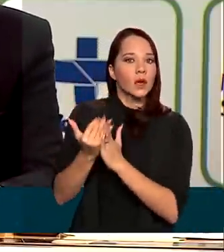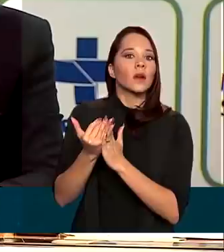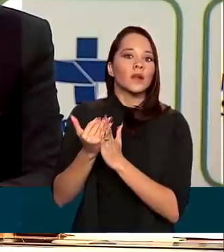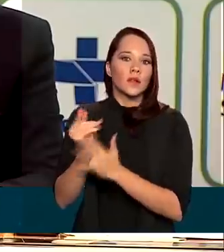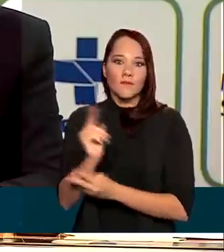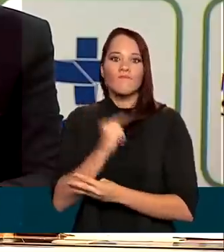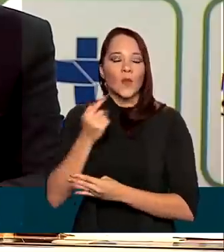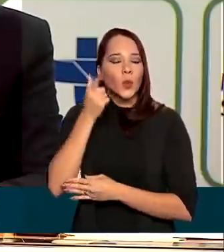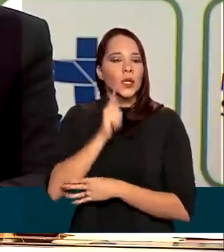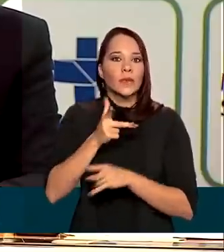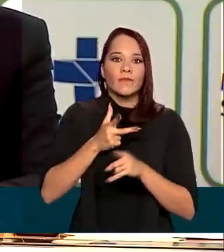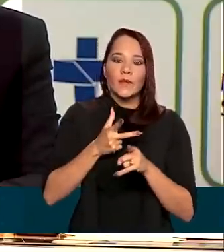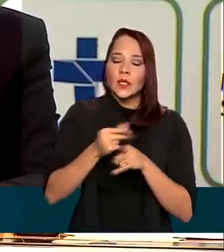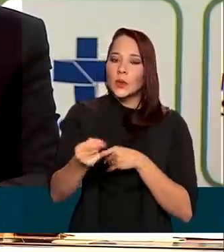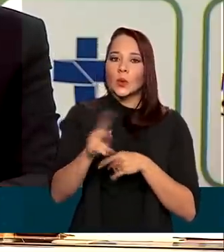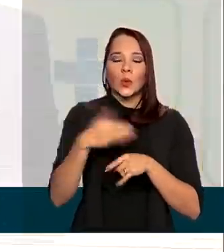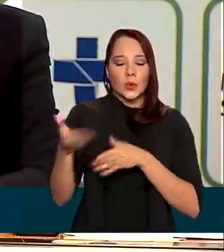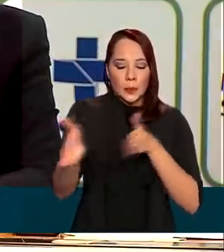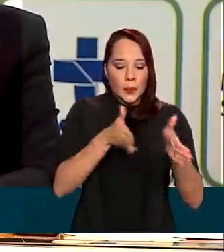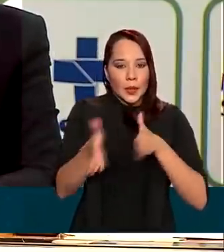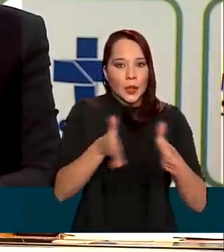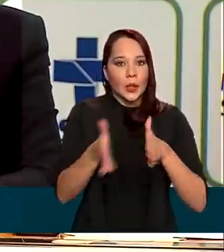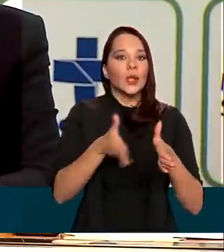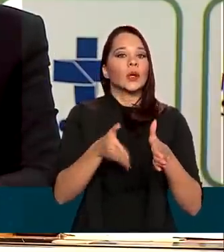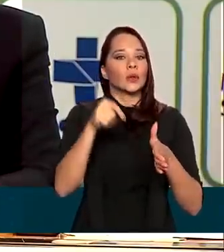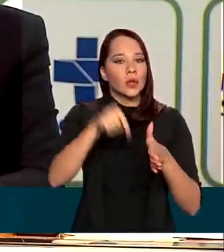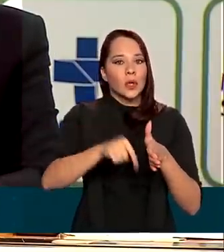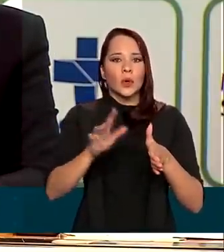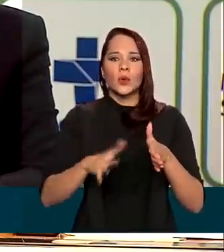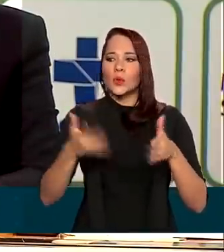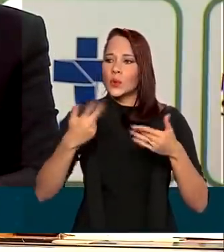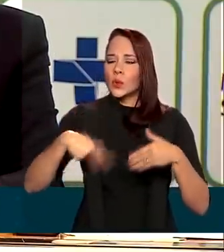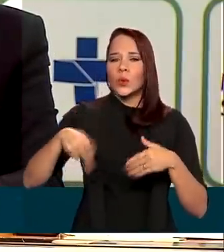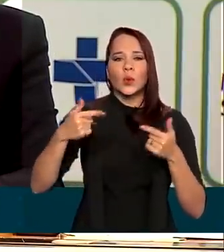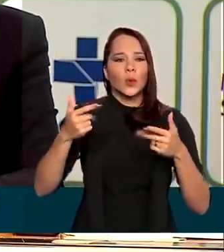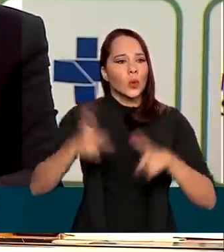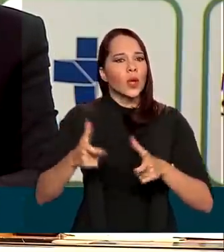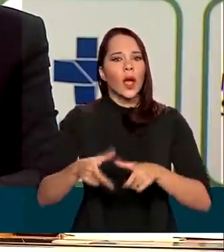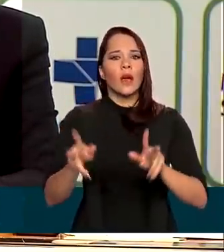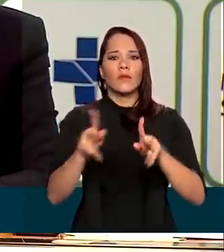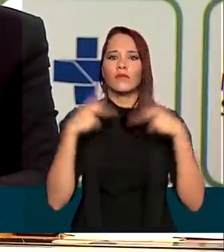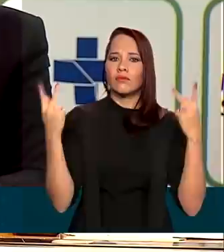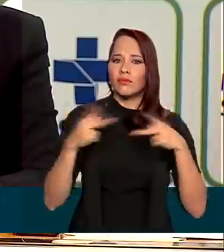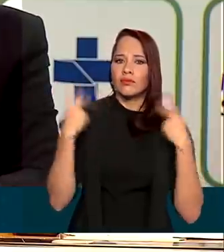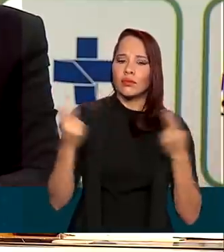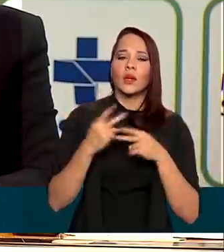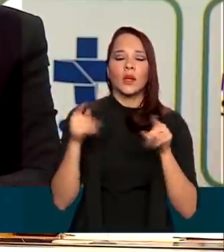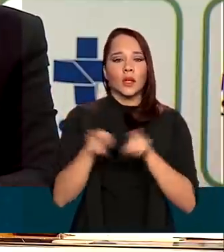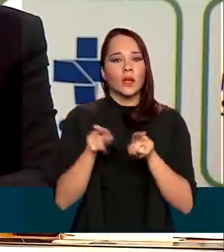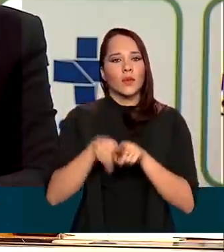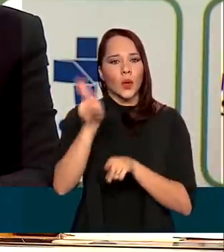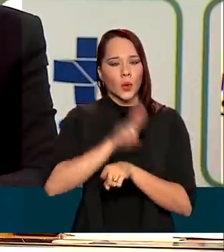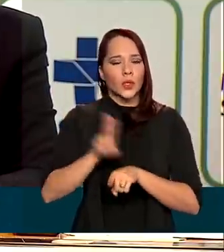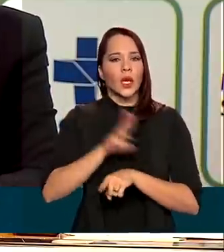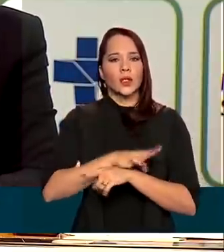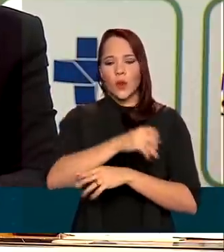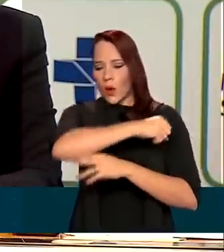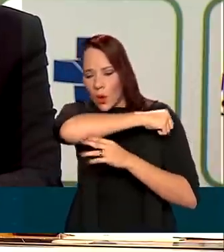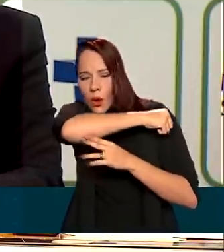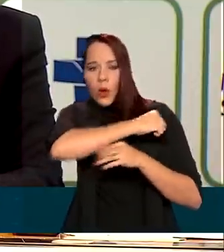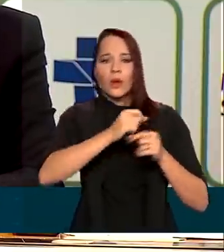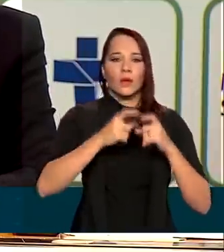possa passar por todo esse período de sazonalidade, manter os ambientes arejados, ventilados, utilização da etiqueta da tosse,